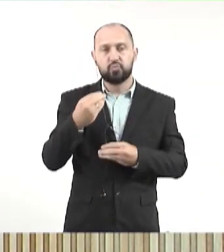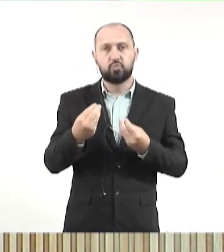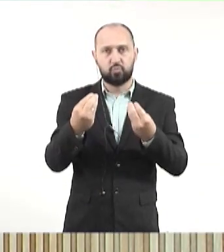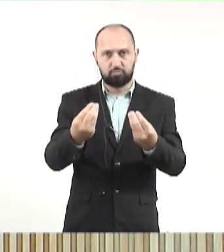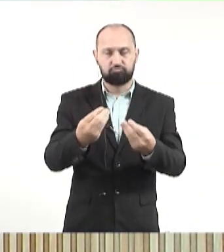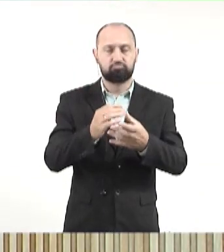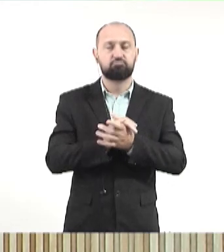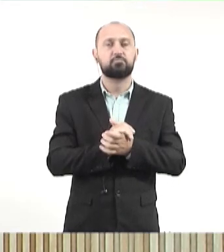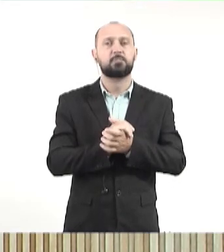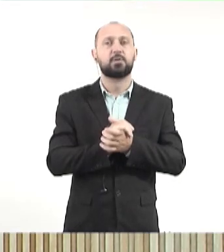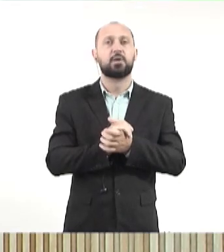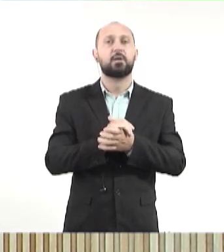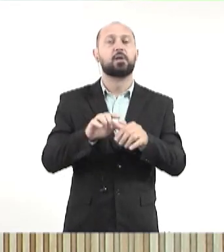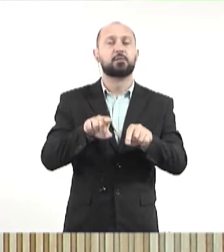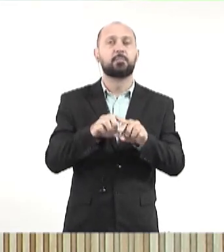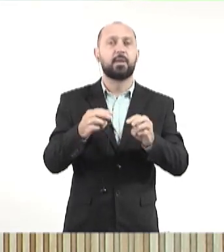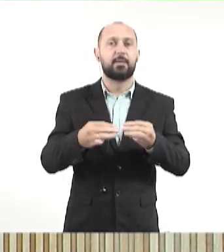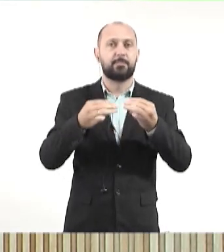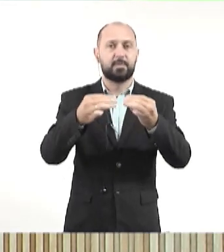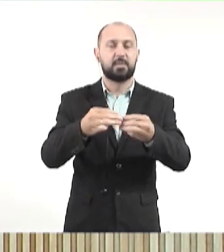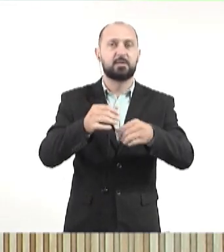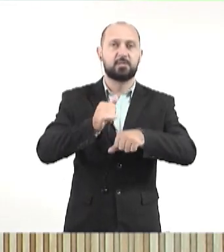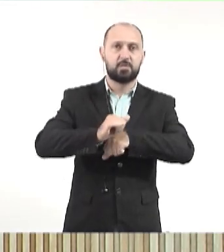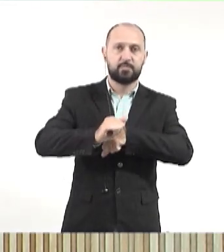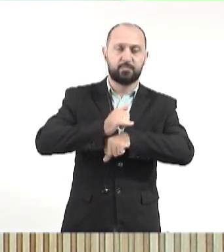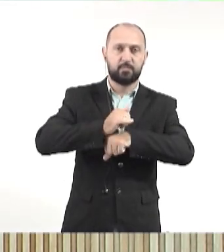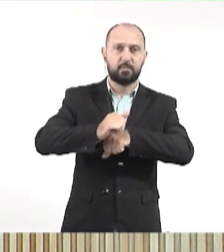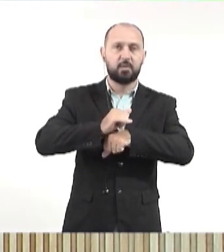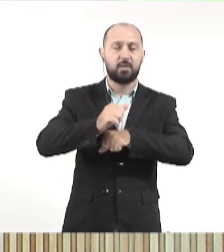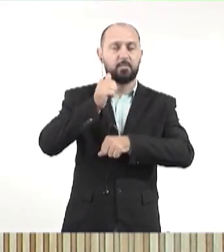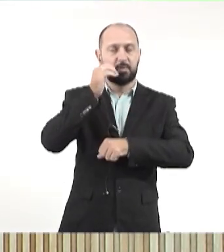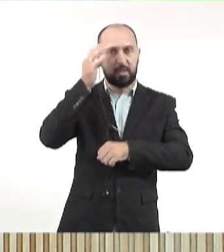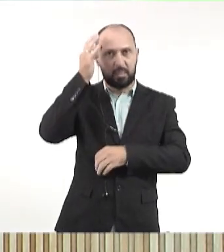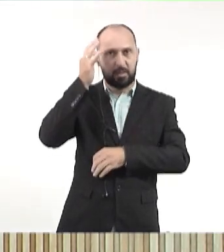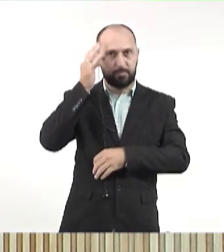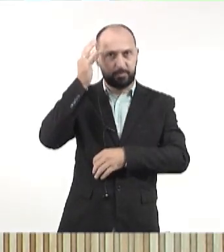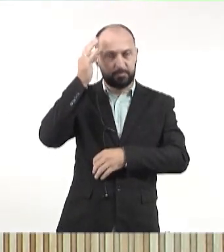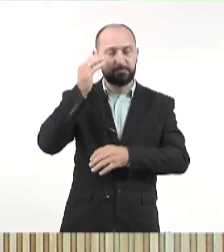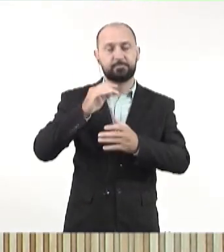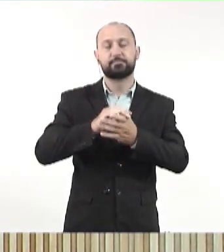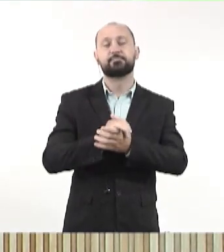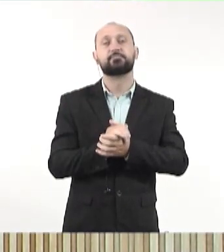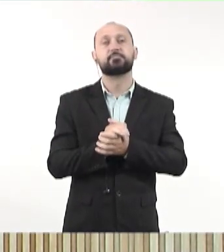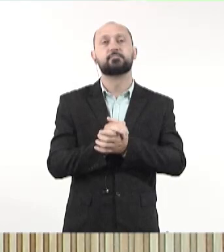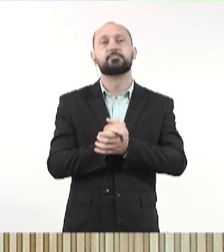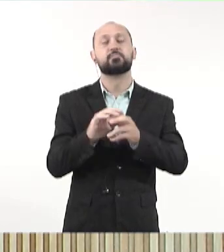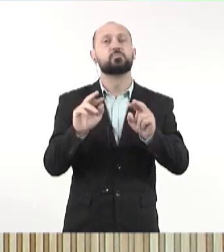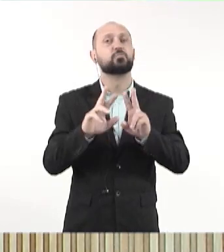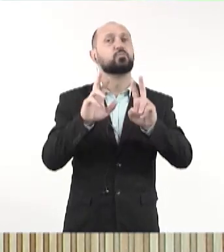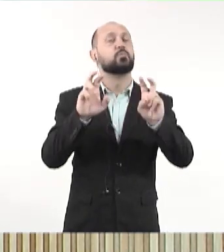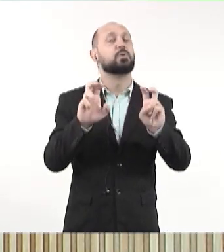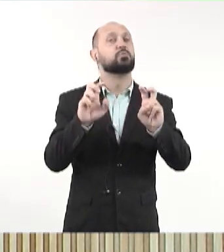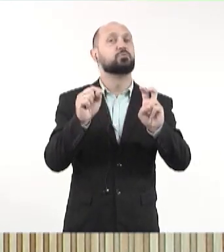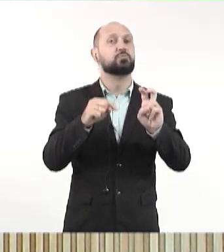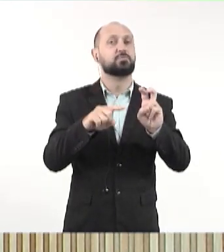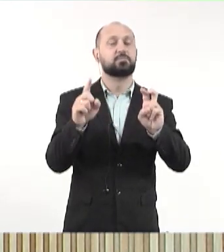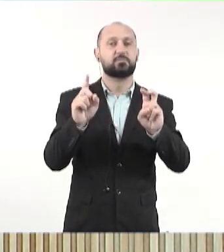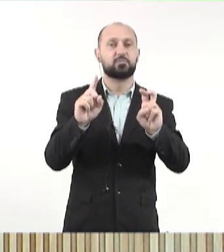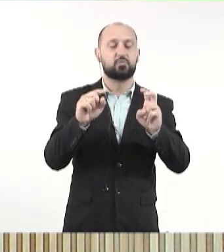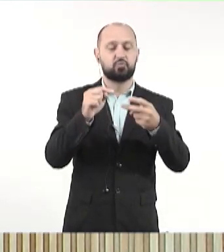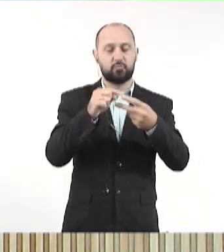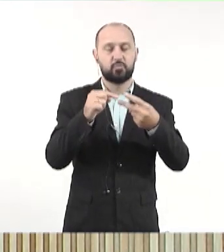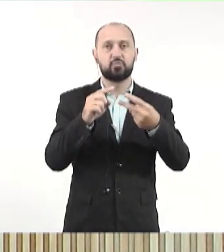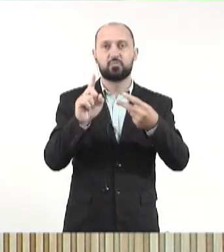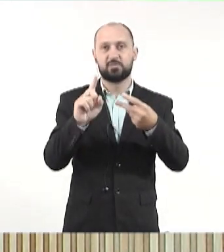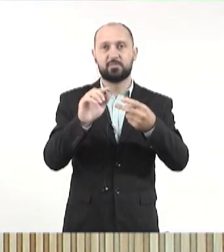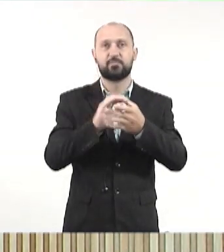também, no final, a ministra do Planejamento, que é a senhora do Grossense, a ministra Simone Tebbit. Mas o assunto não se limitou a essas